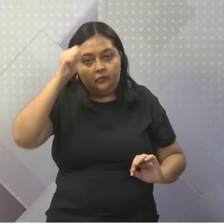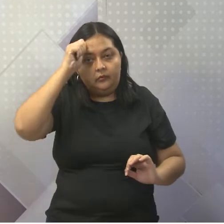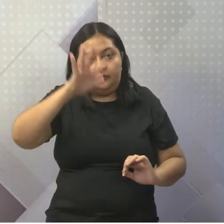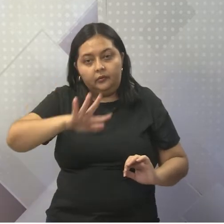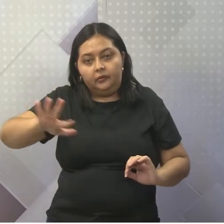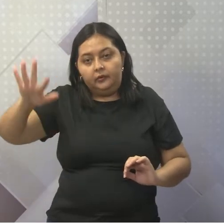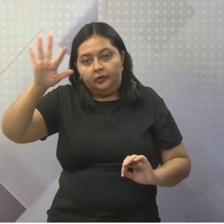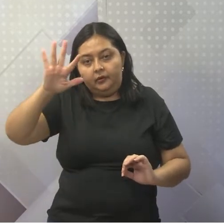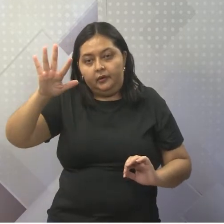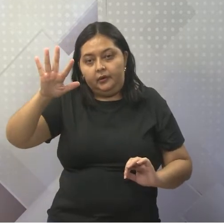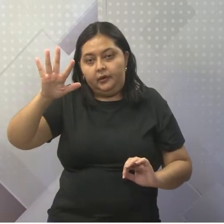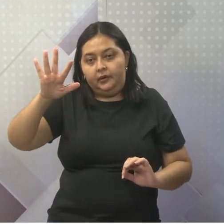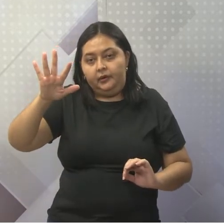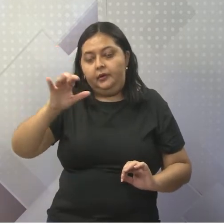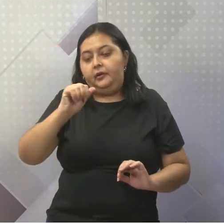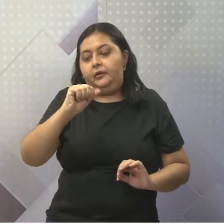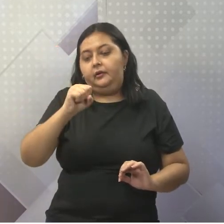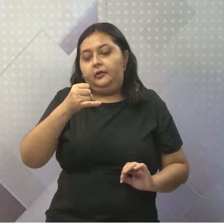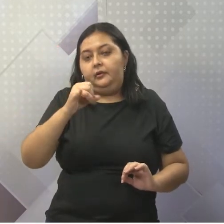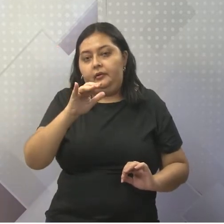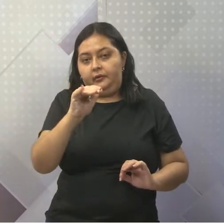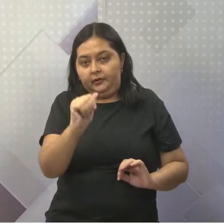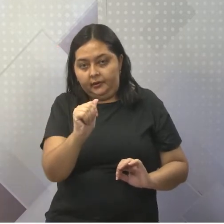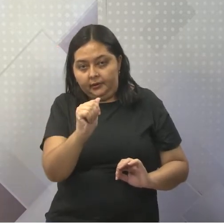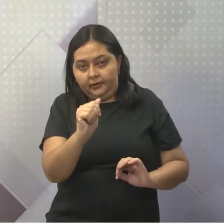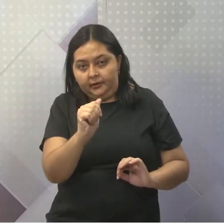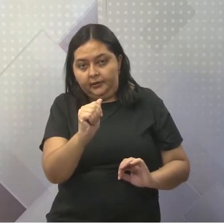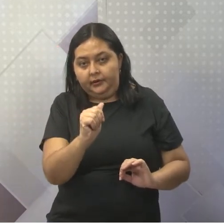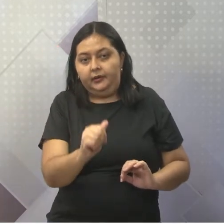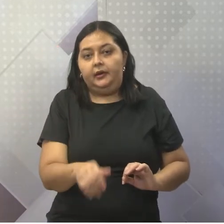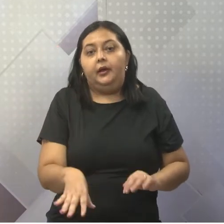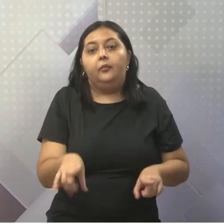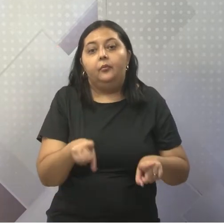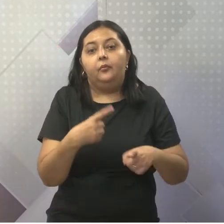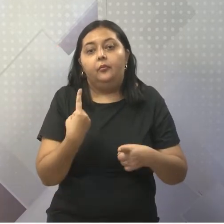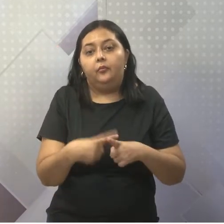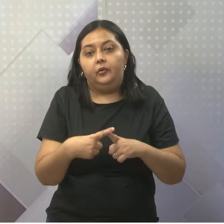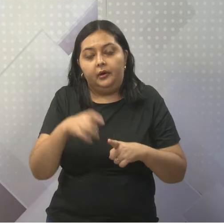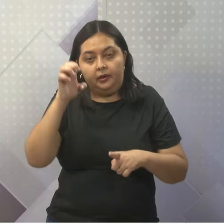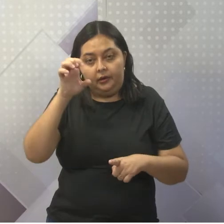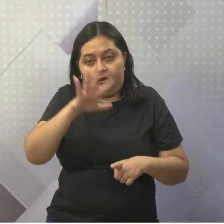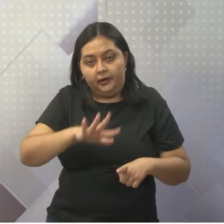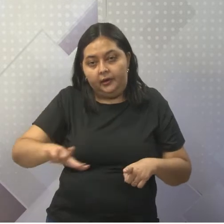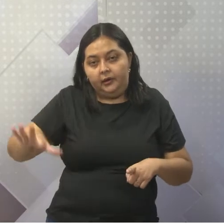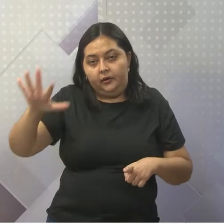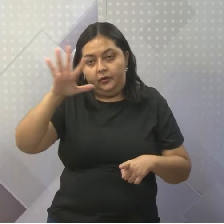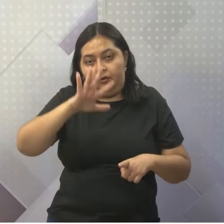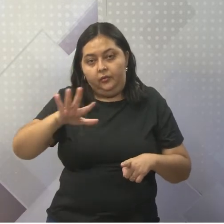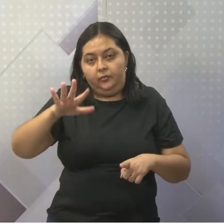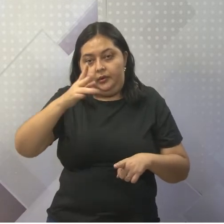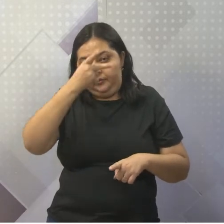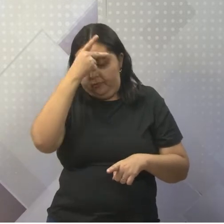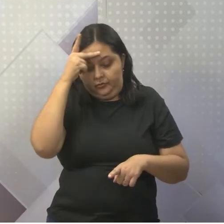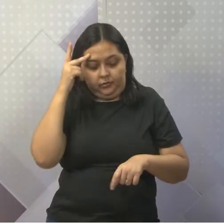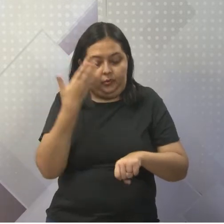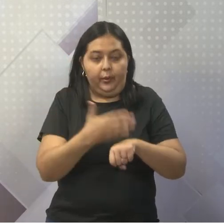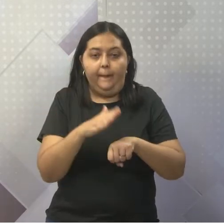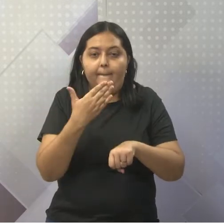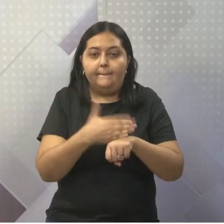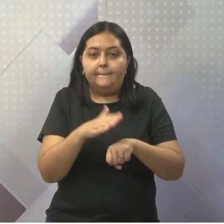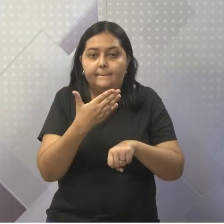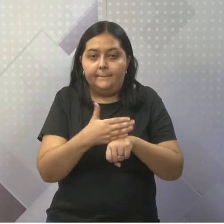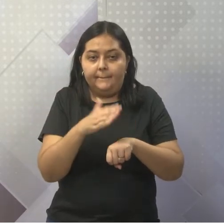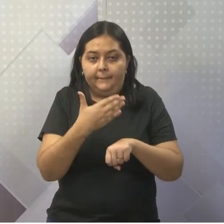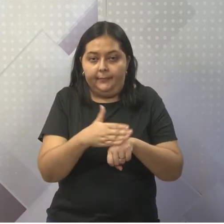foi justamente a superioridade da civilização europeia branca. Justamente que eles tinham por motivo, queriam